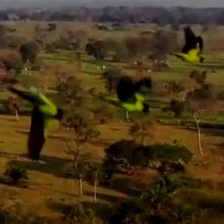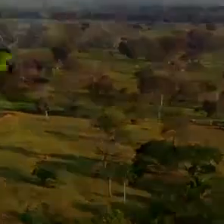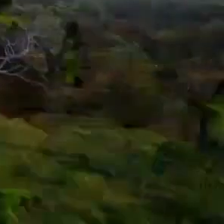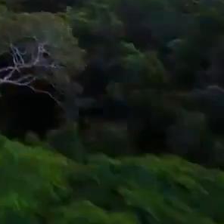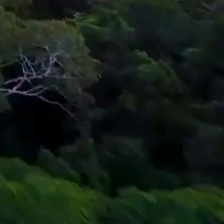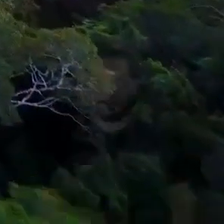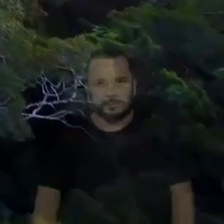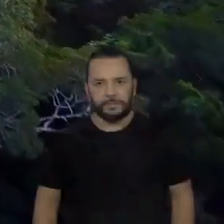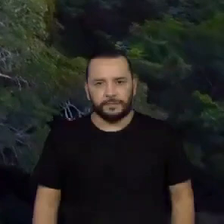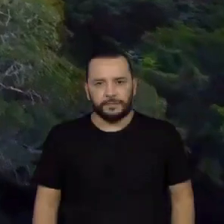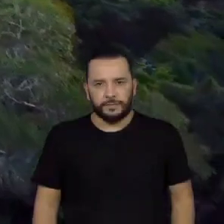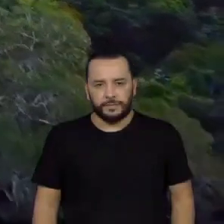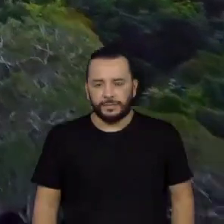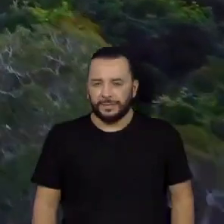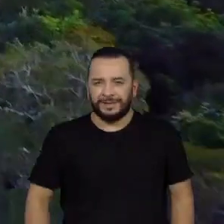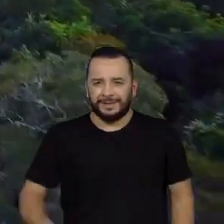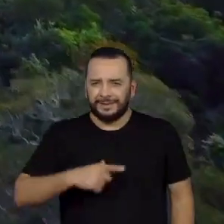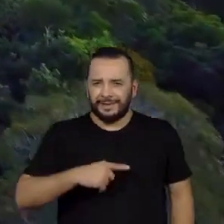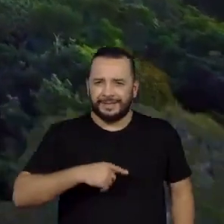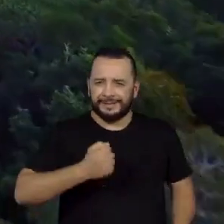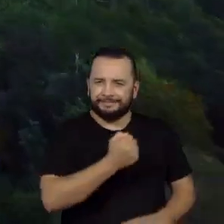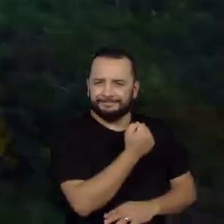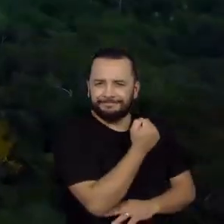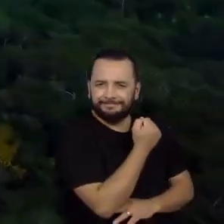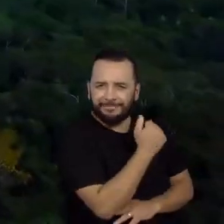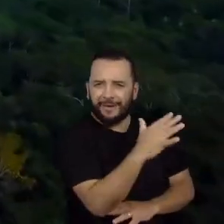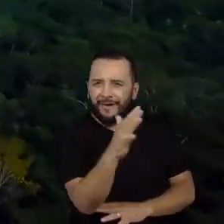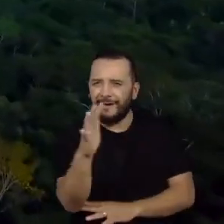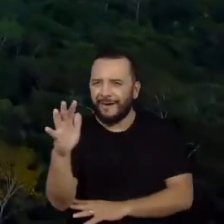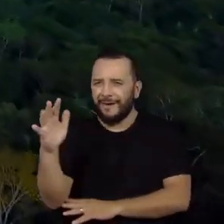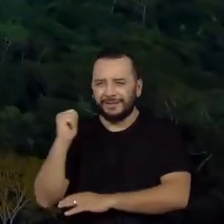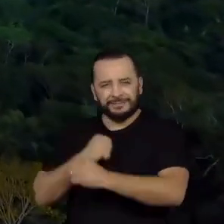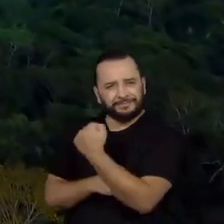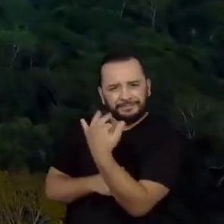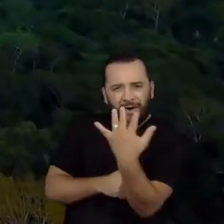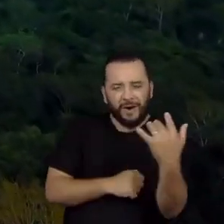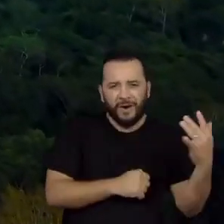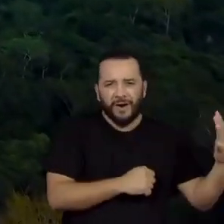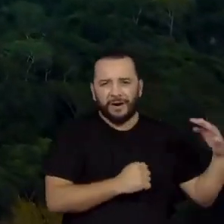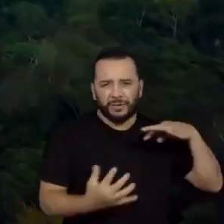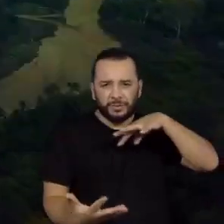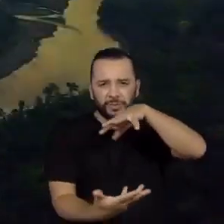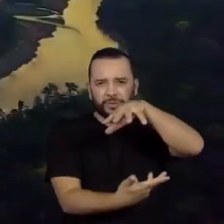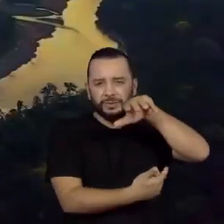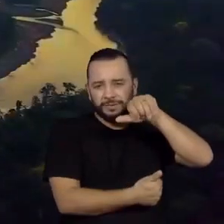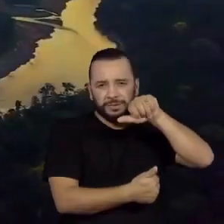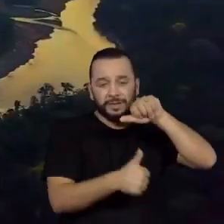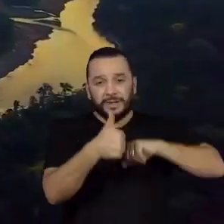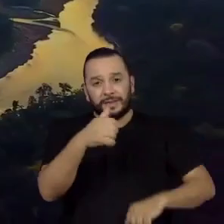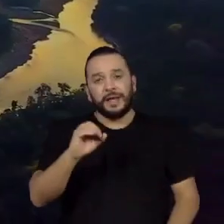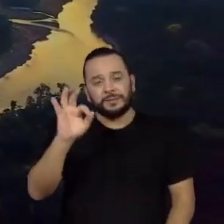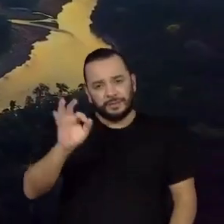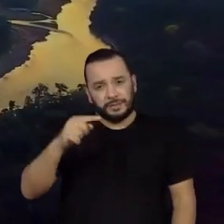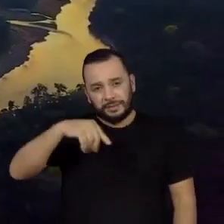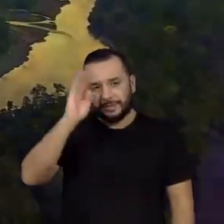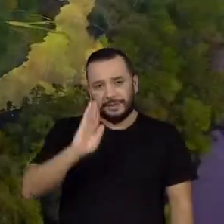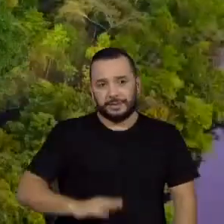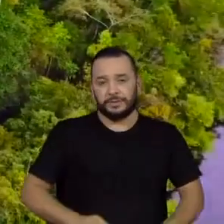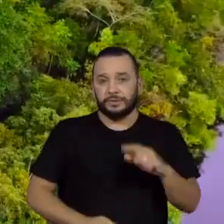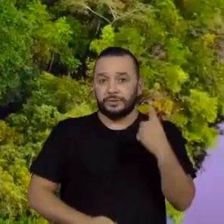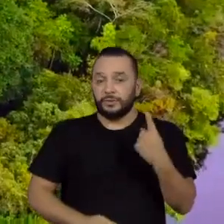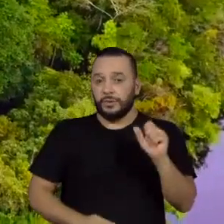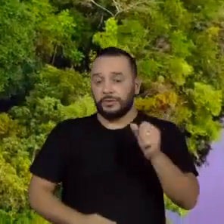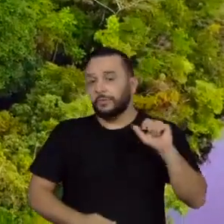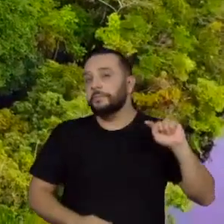De todo o verde que recobre a Terra, 10% ocorrem no Brasil. 18 mil espécies só